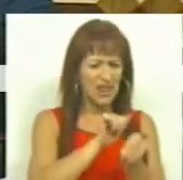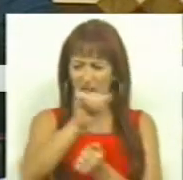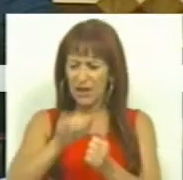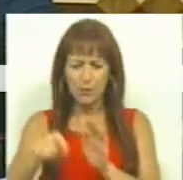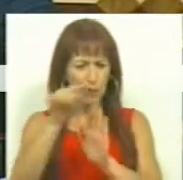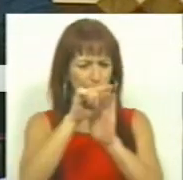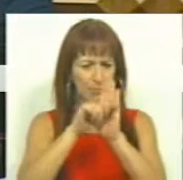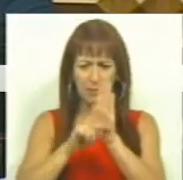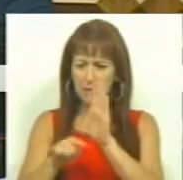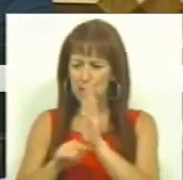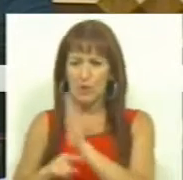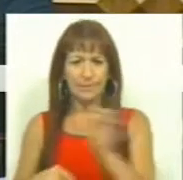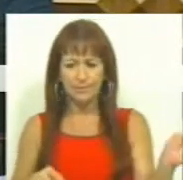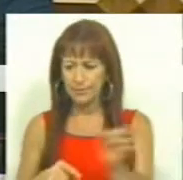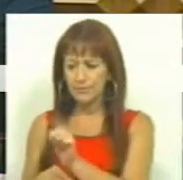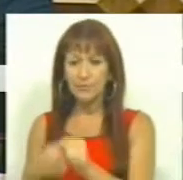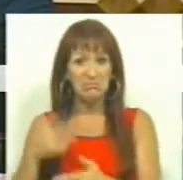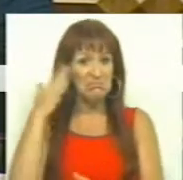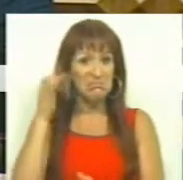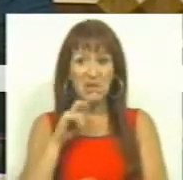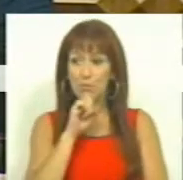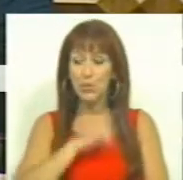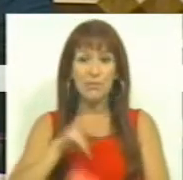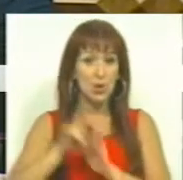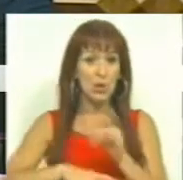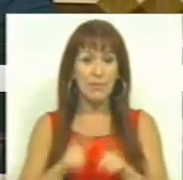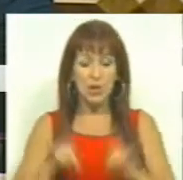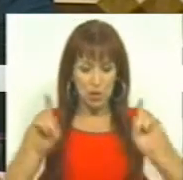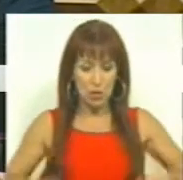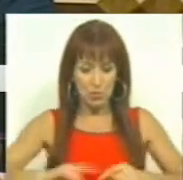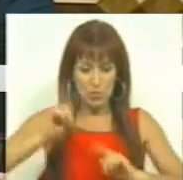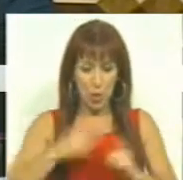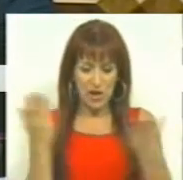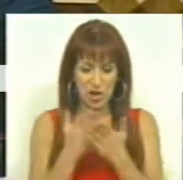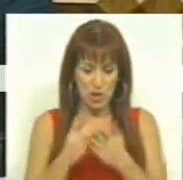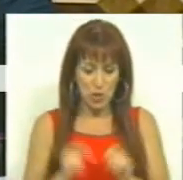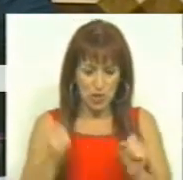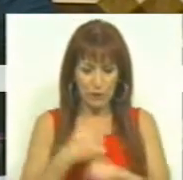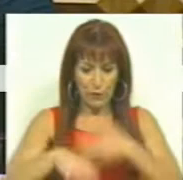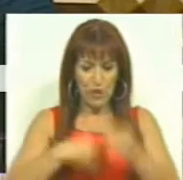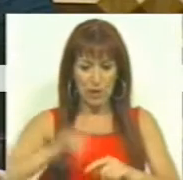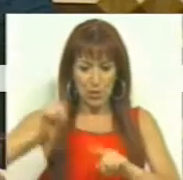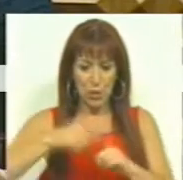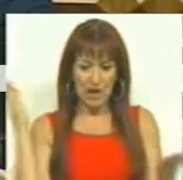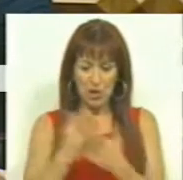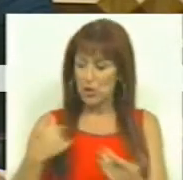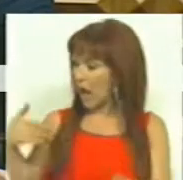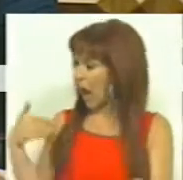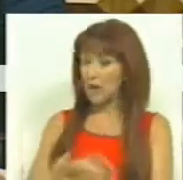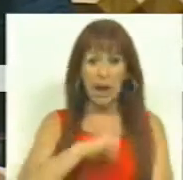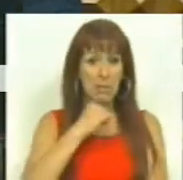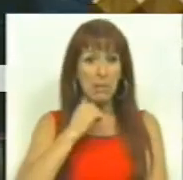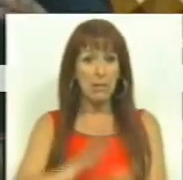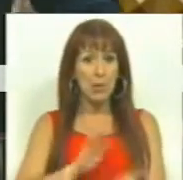normativo e normativo que supostamente deveriam regular o arranque do ano eletivo e o funcionamento do ano eletivo que até agora não estão sequer